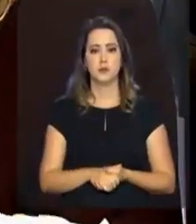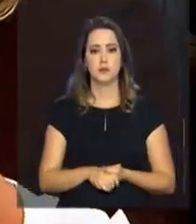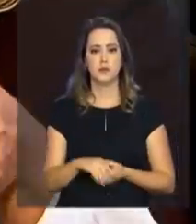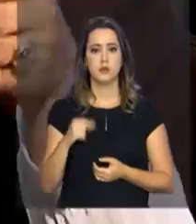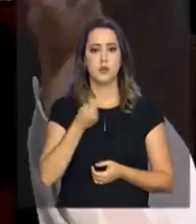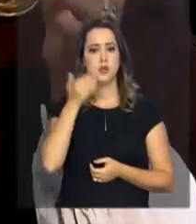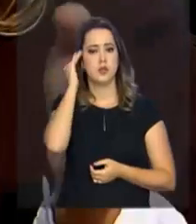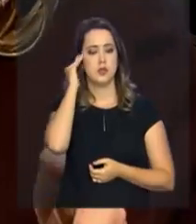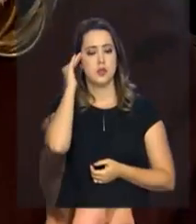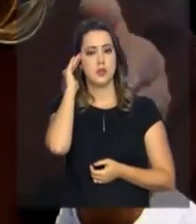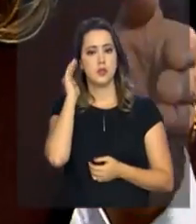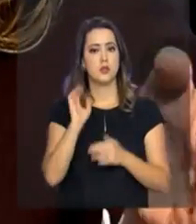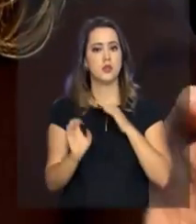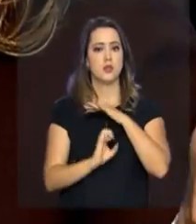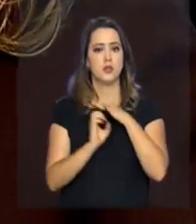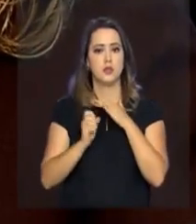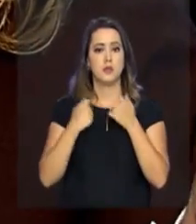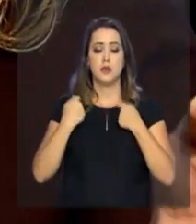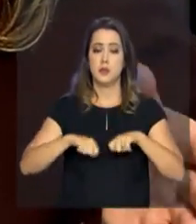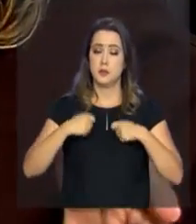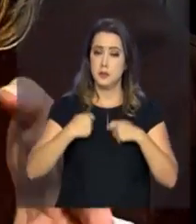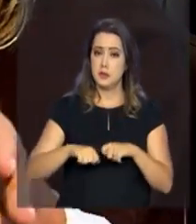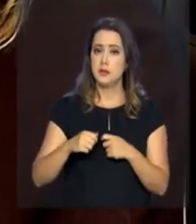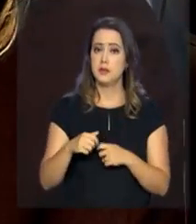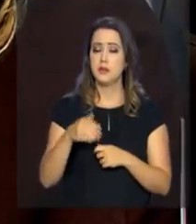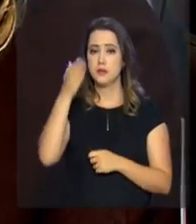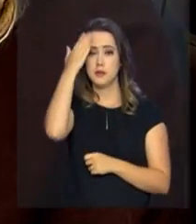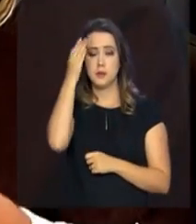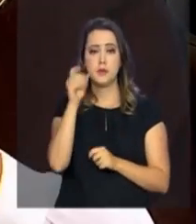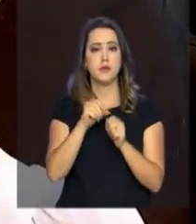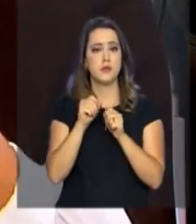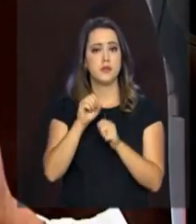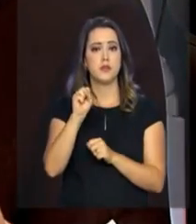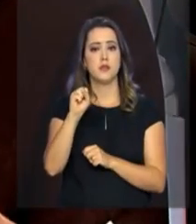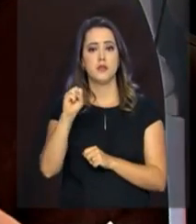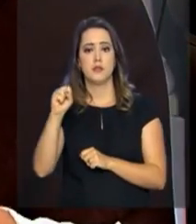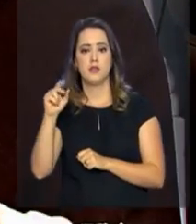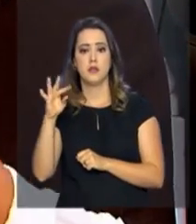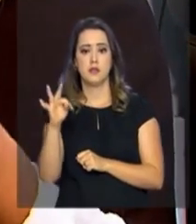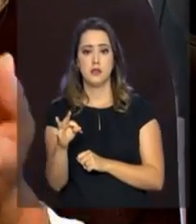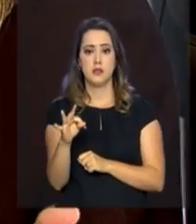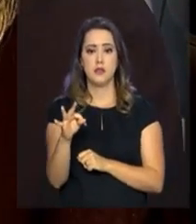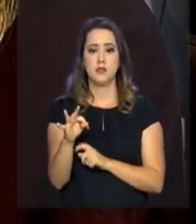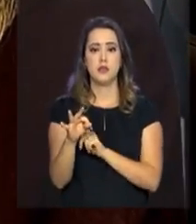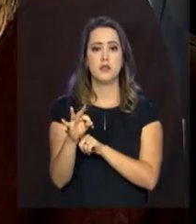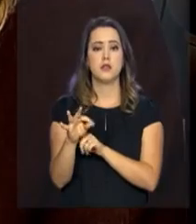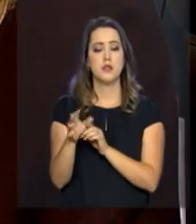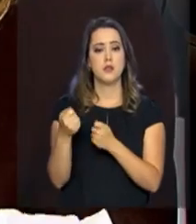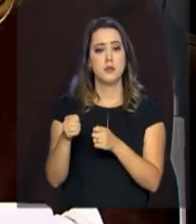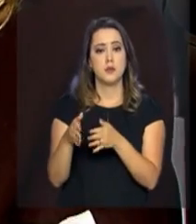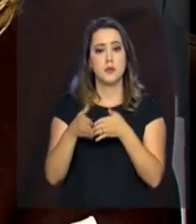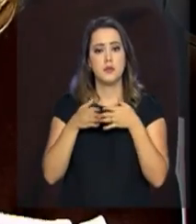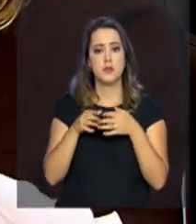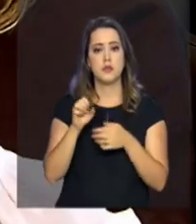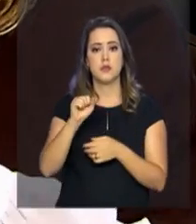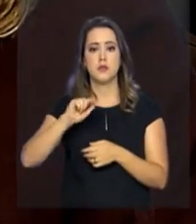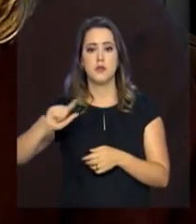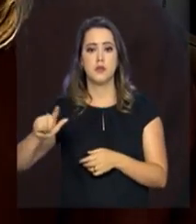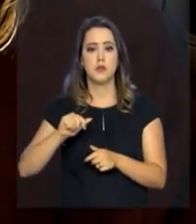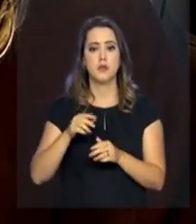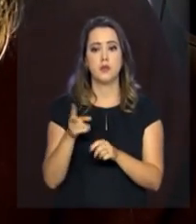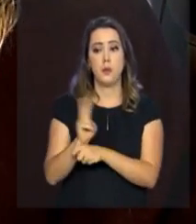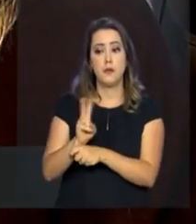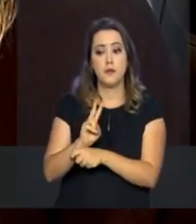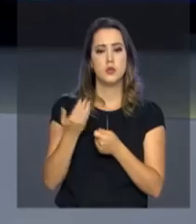entende que a empresa pratica a SST, que é saúde e segurança do trabalho, quando ela é fiscalizada, quando ela é cobrada. E o E-Social agora vai